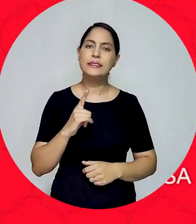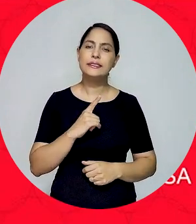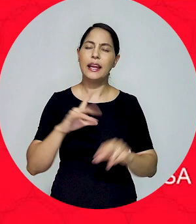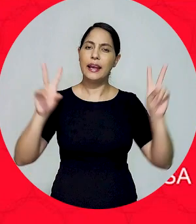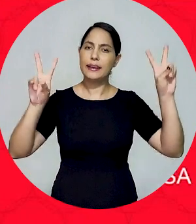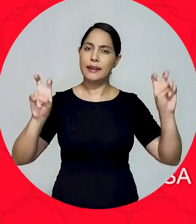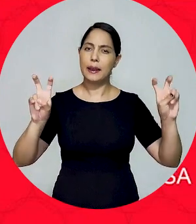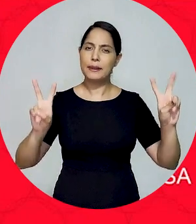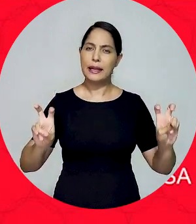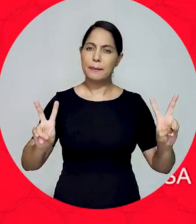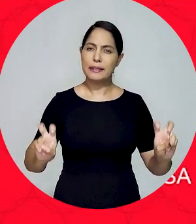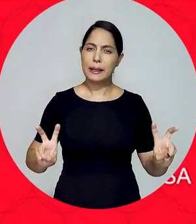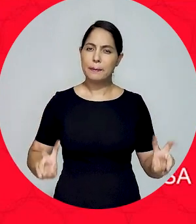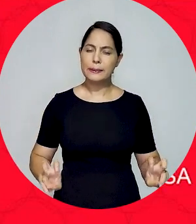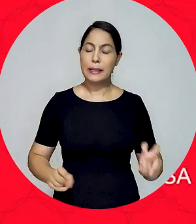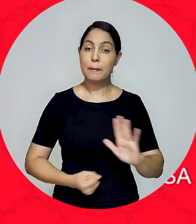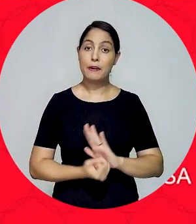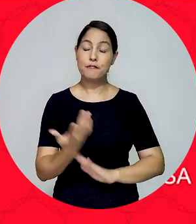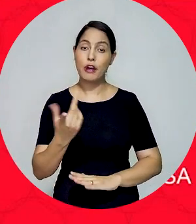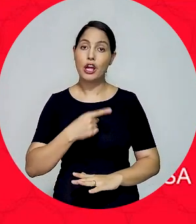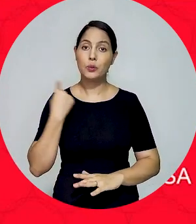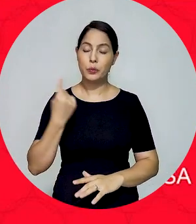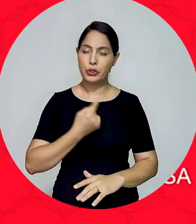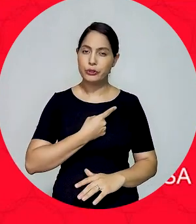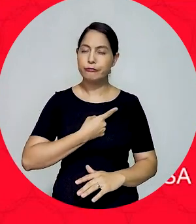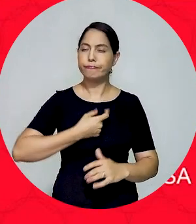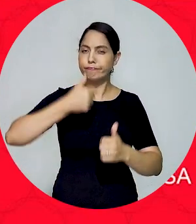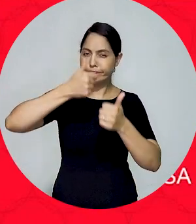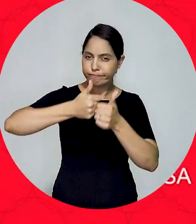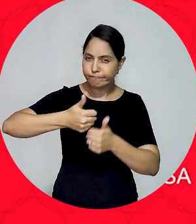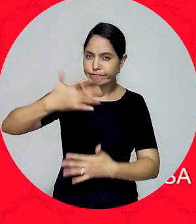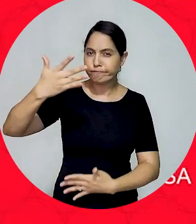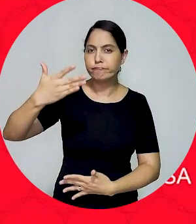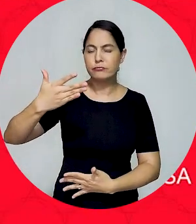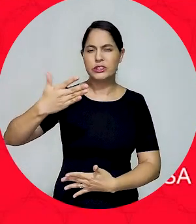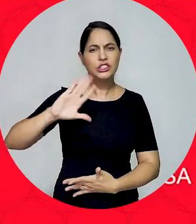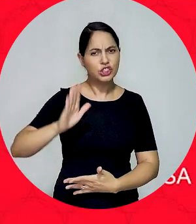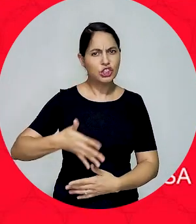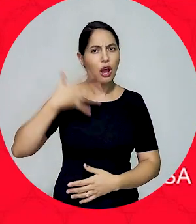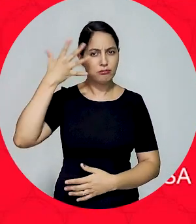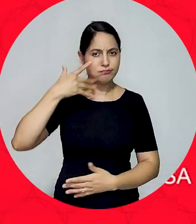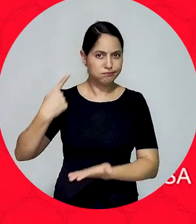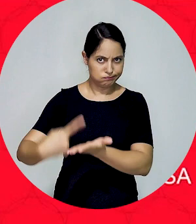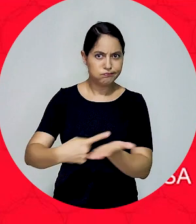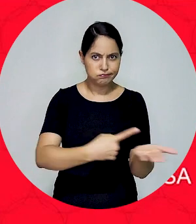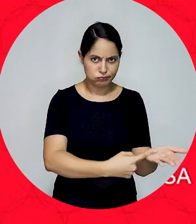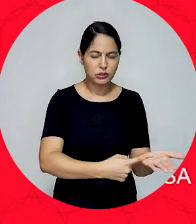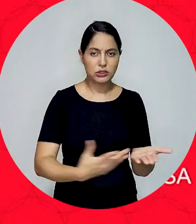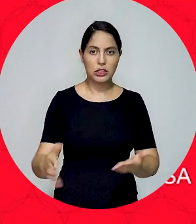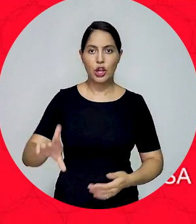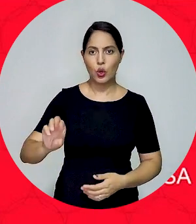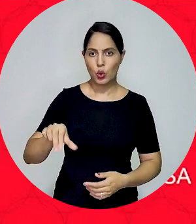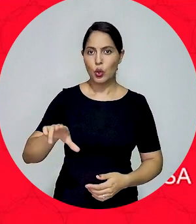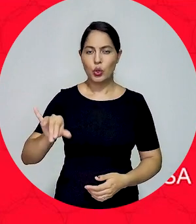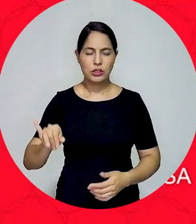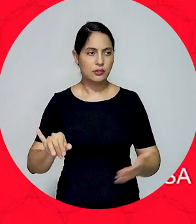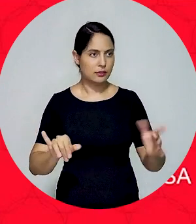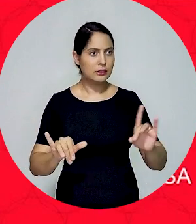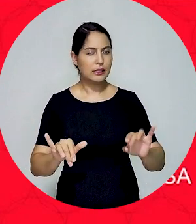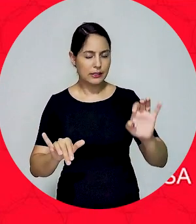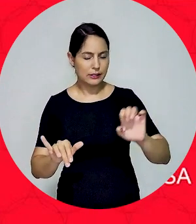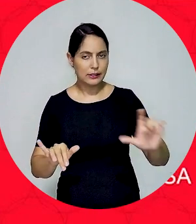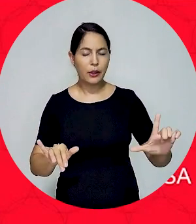aqui uma divisão de temas, e eu iniciaria aqui, de acordo com o que foi combinado com os queridos amigos Rony e Daniel,